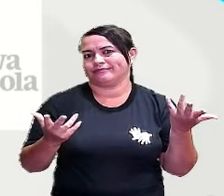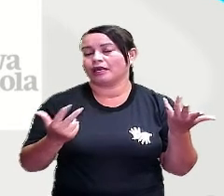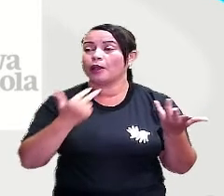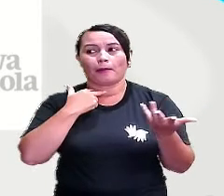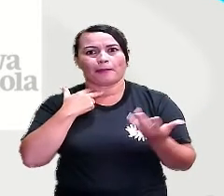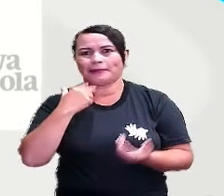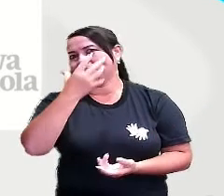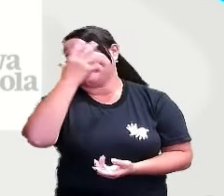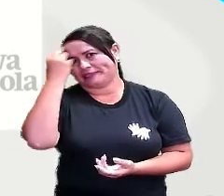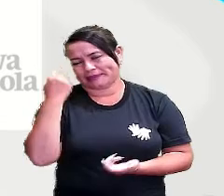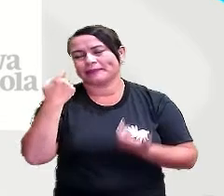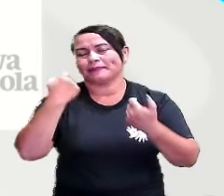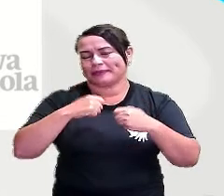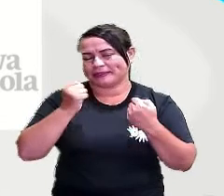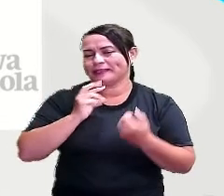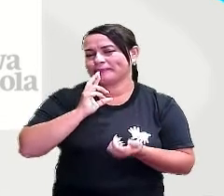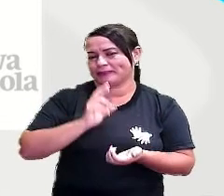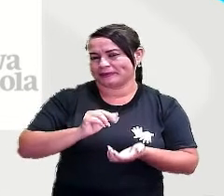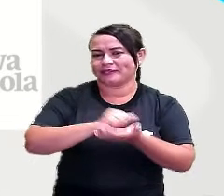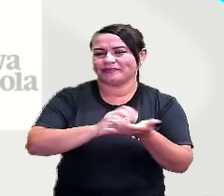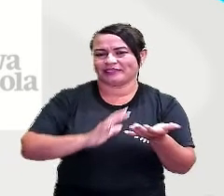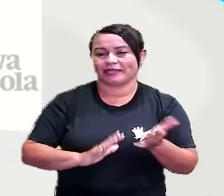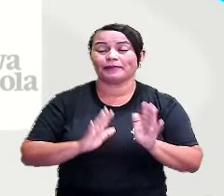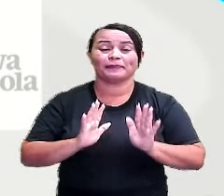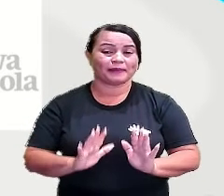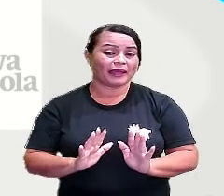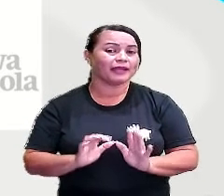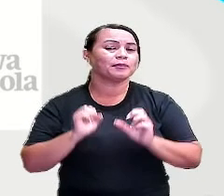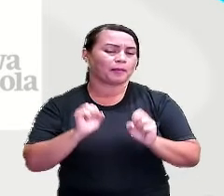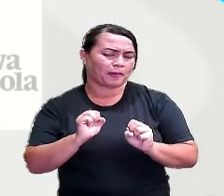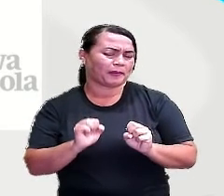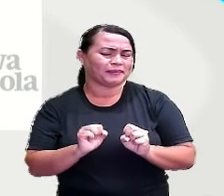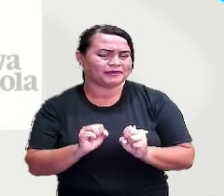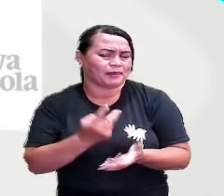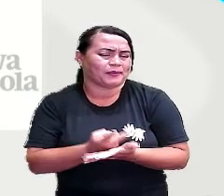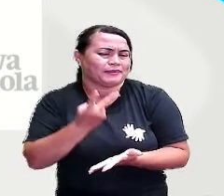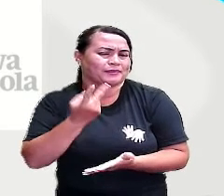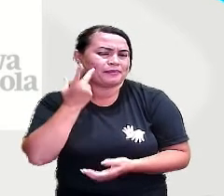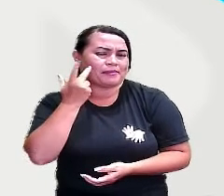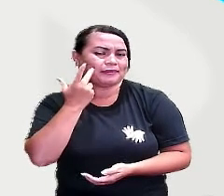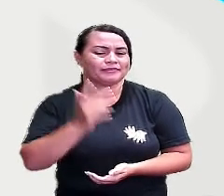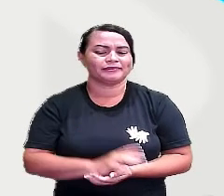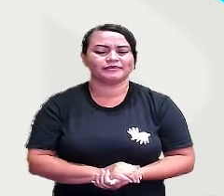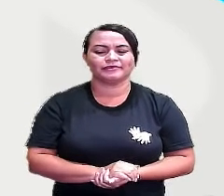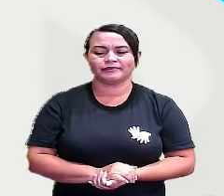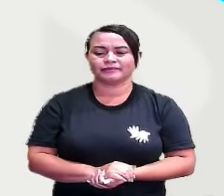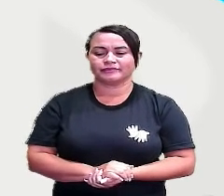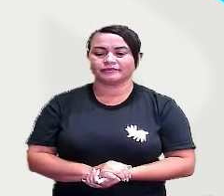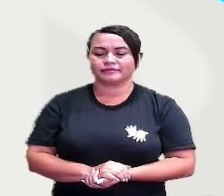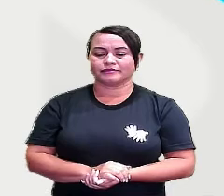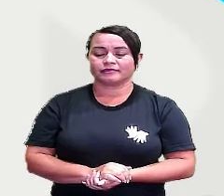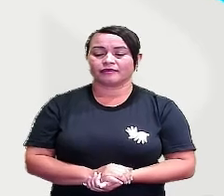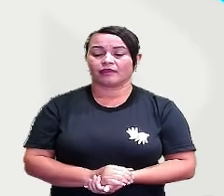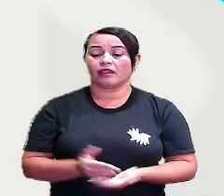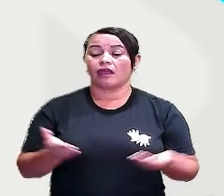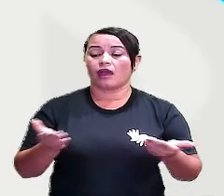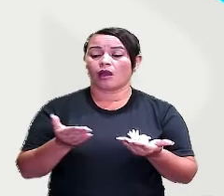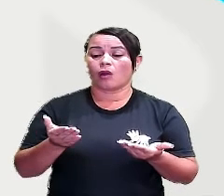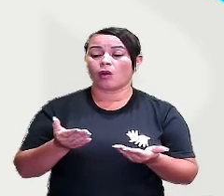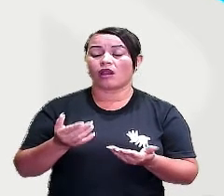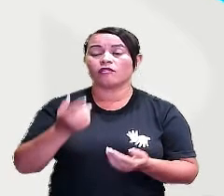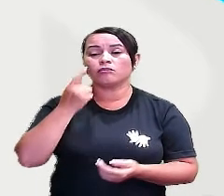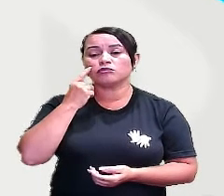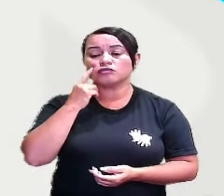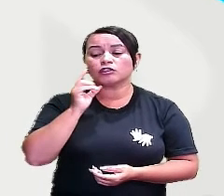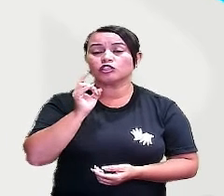deveria, né? Porque a gente precisa fazer as tarefinhas de casa. Mas isso pode acontecer, tá certo? Agora, nós vamos